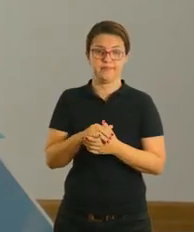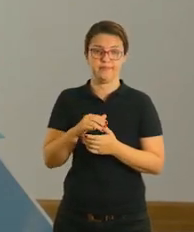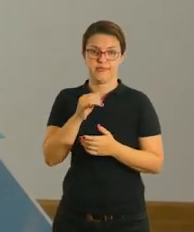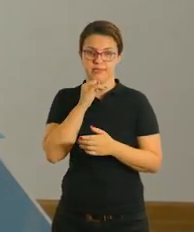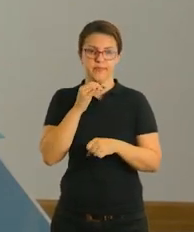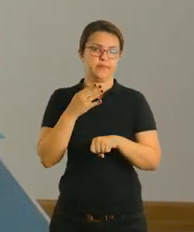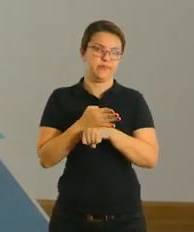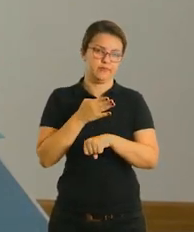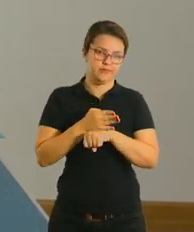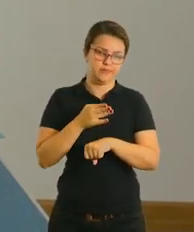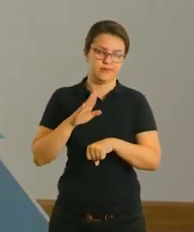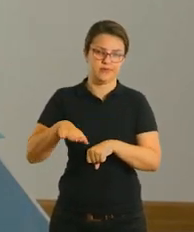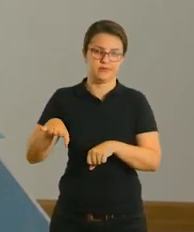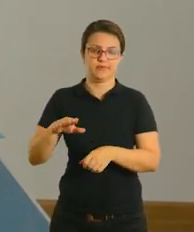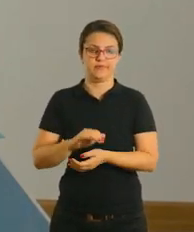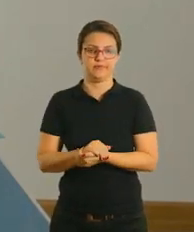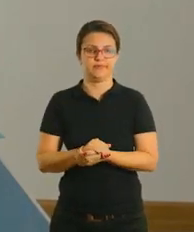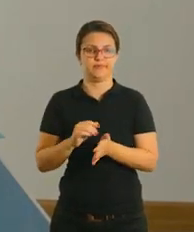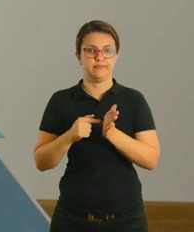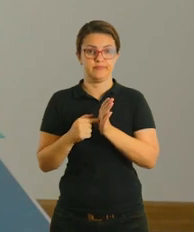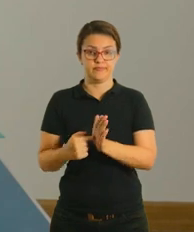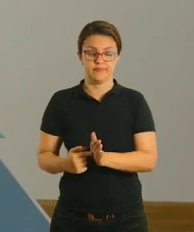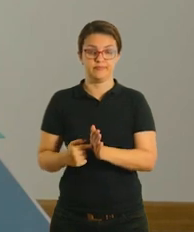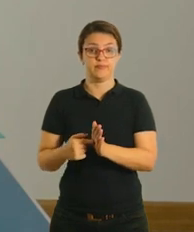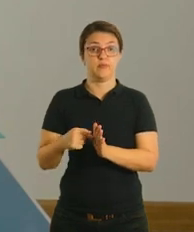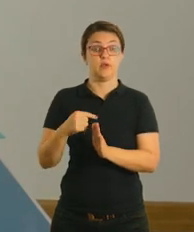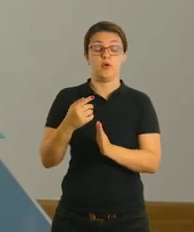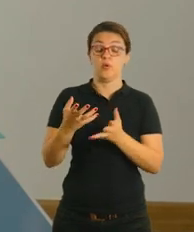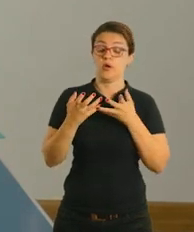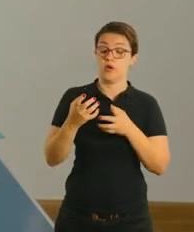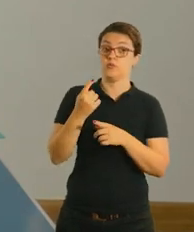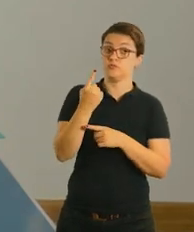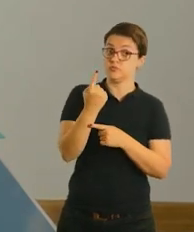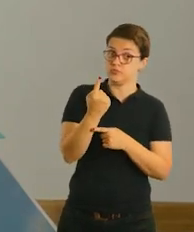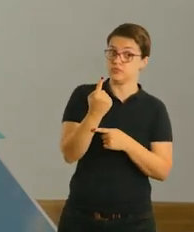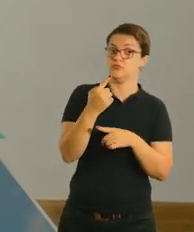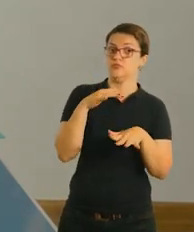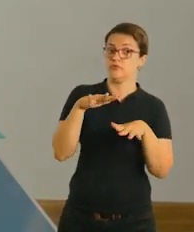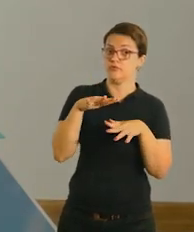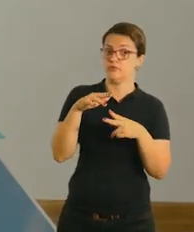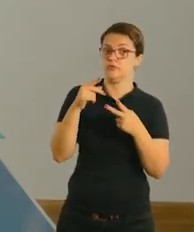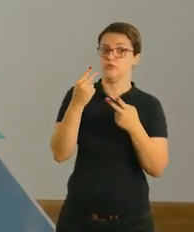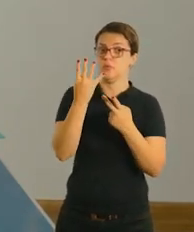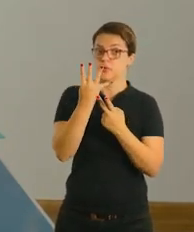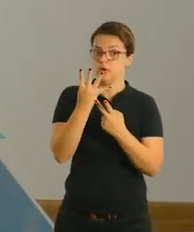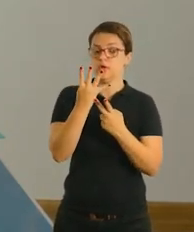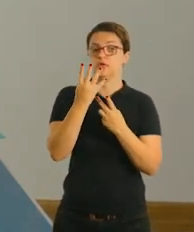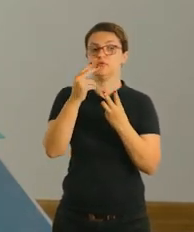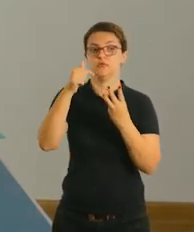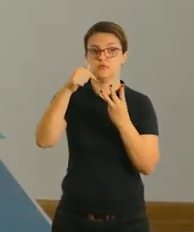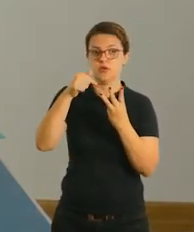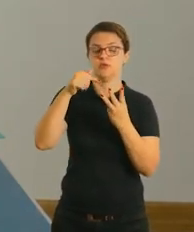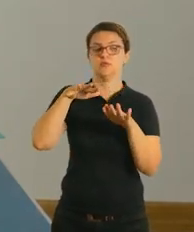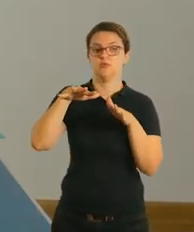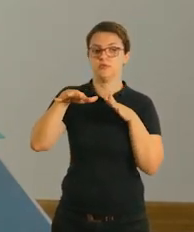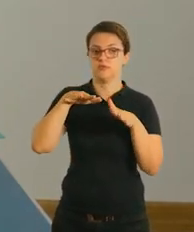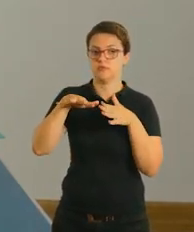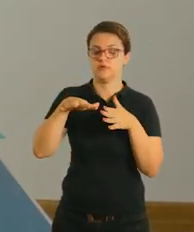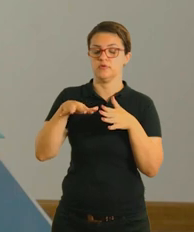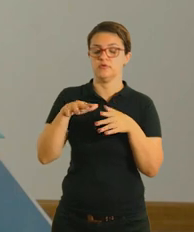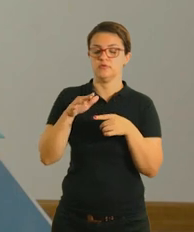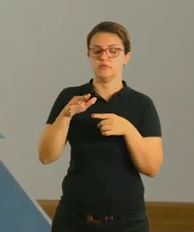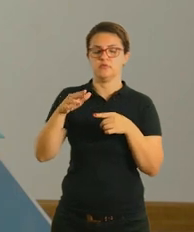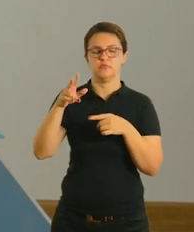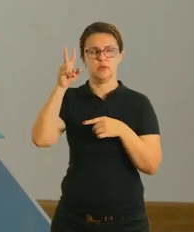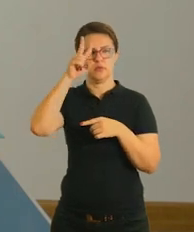criança, né, participativa, eu quero apresentar primeiro a posição número 1, a posição número 4, a posição número 7 e assim por diante.